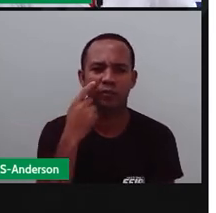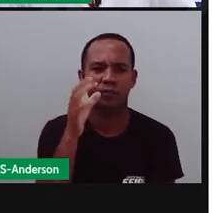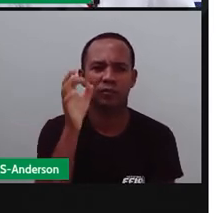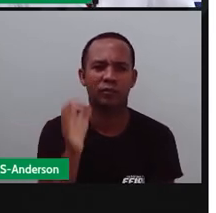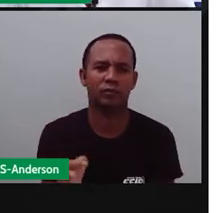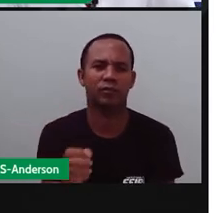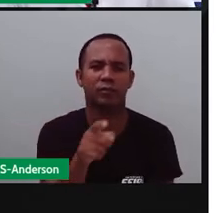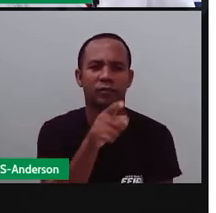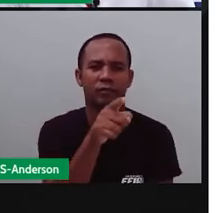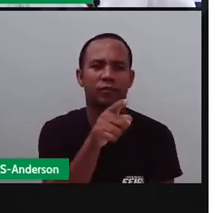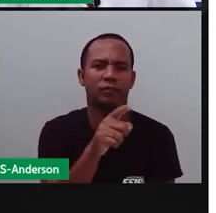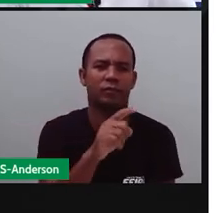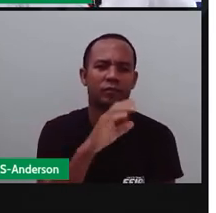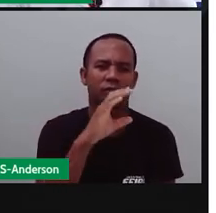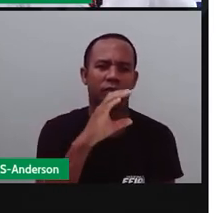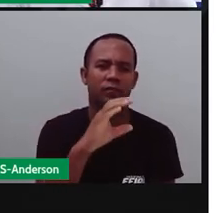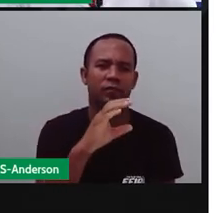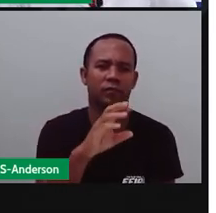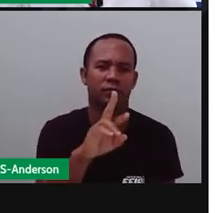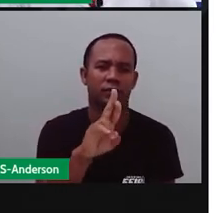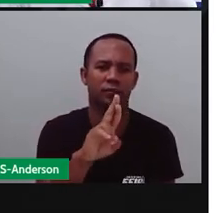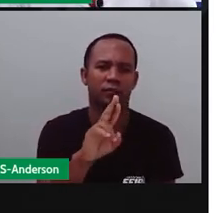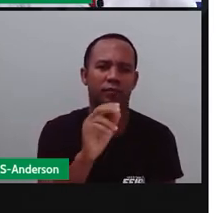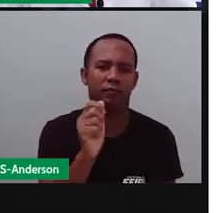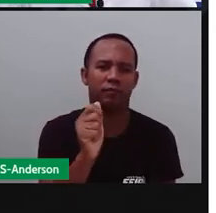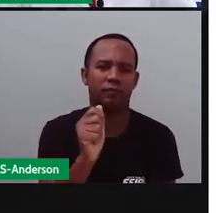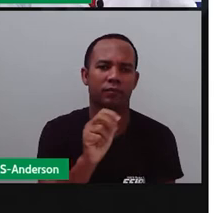Então é cravo com O.